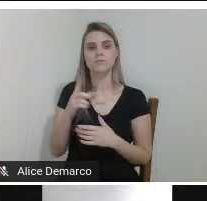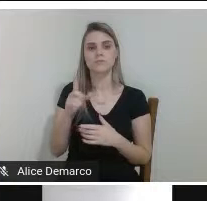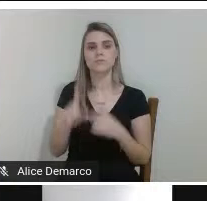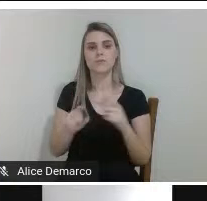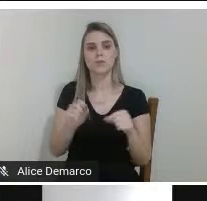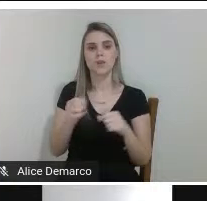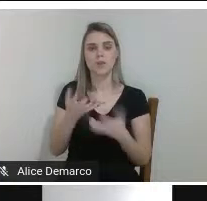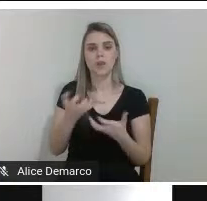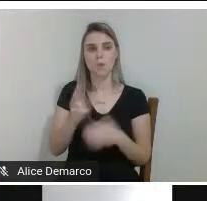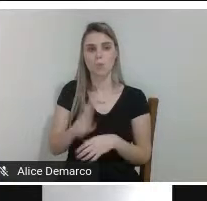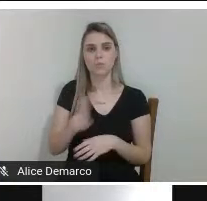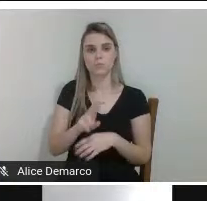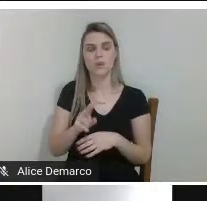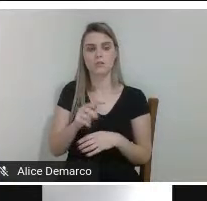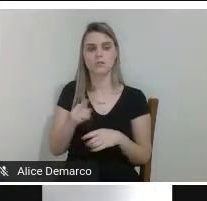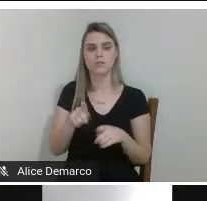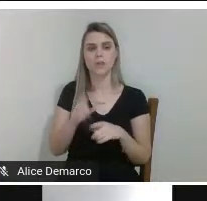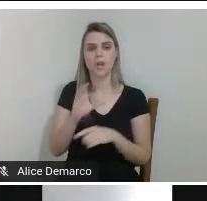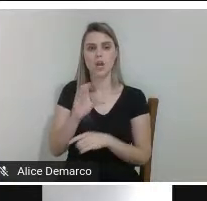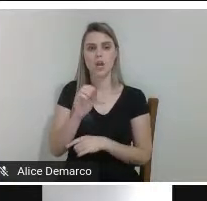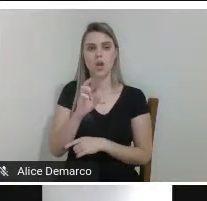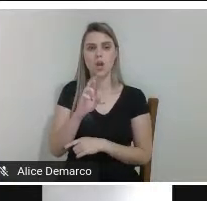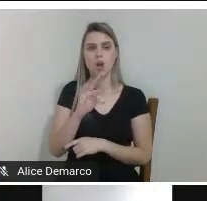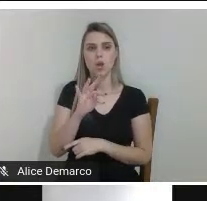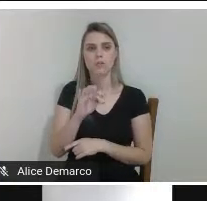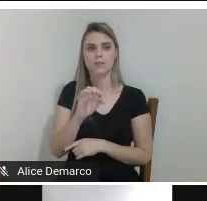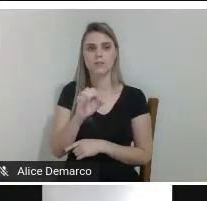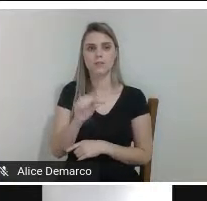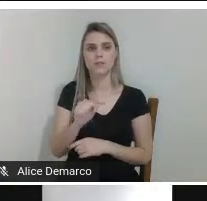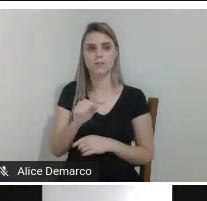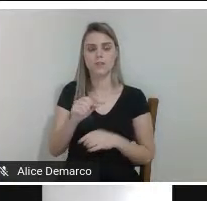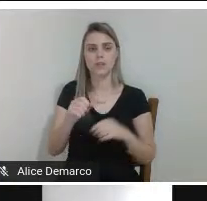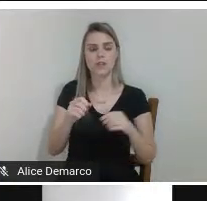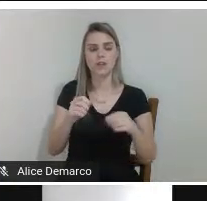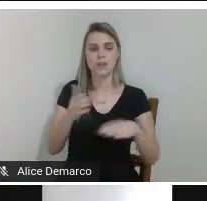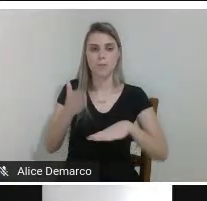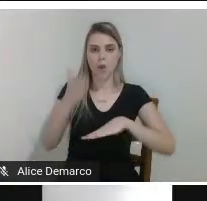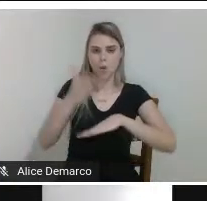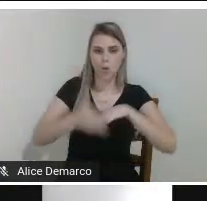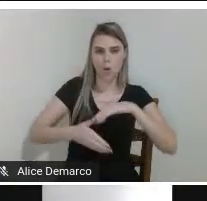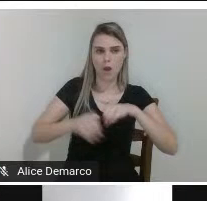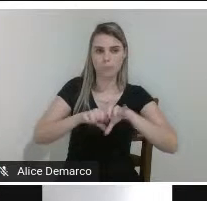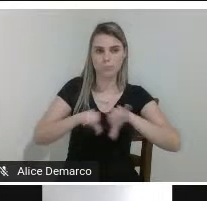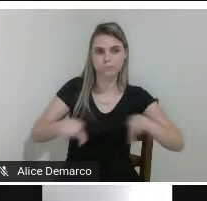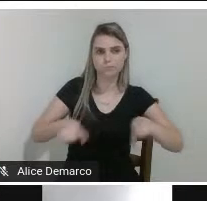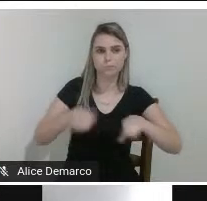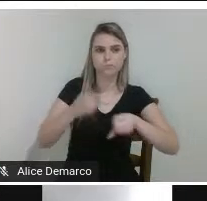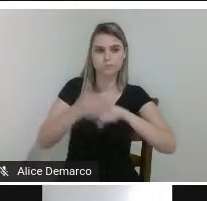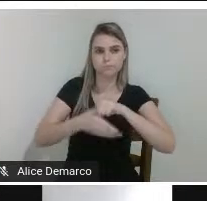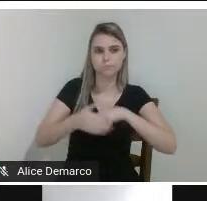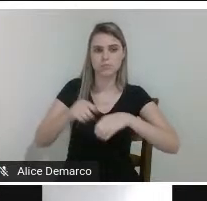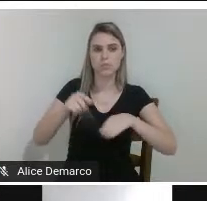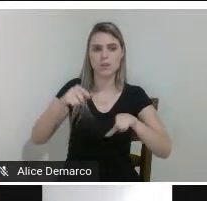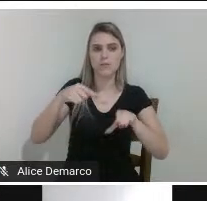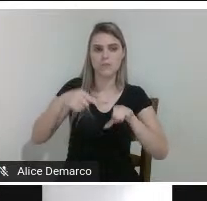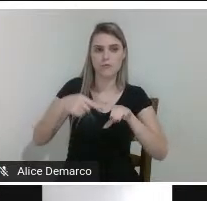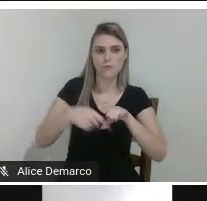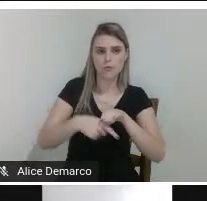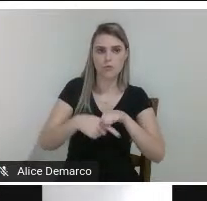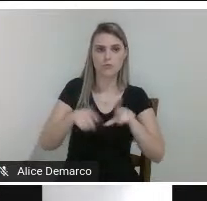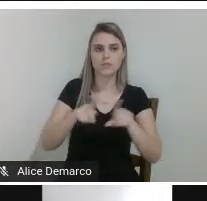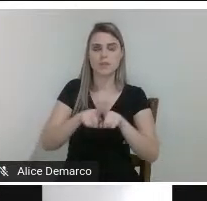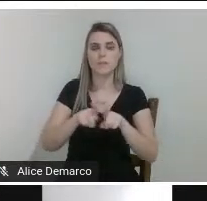cortes para adequar as dimensões dos tubos furação para encaixes dos